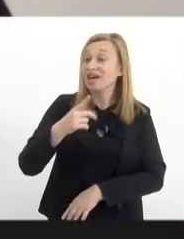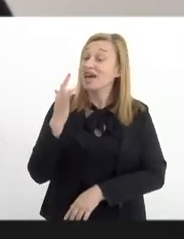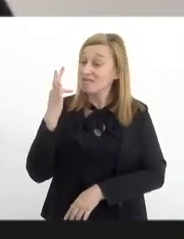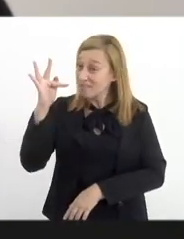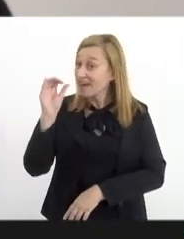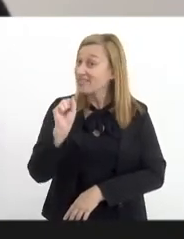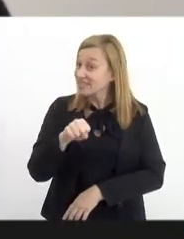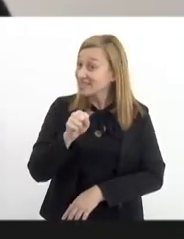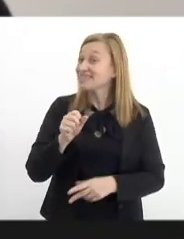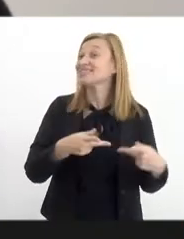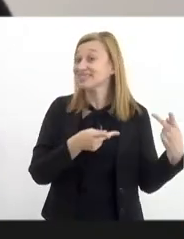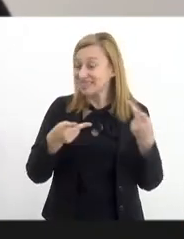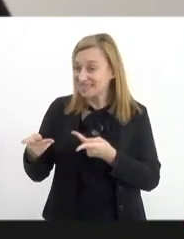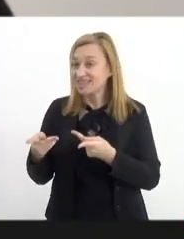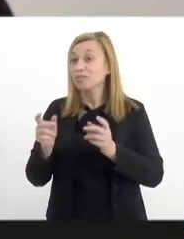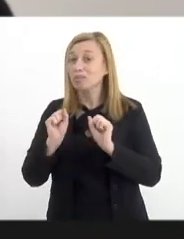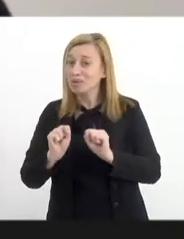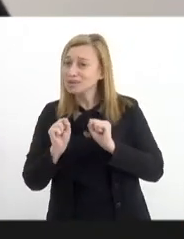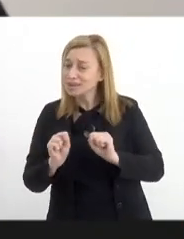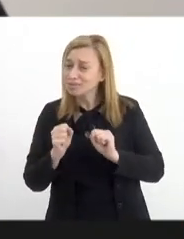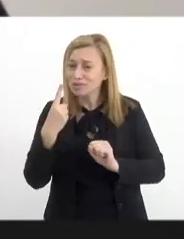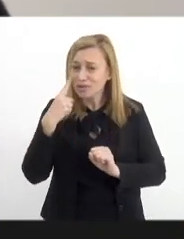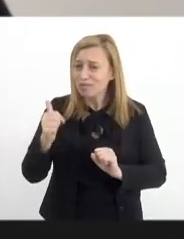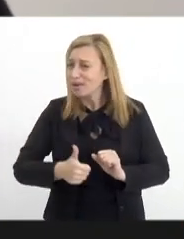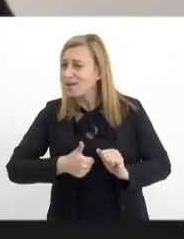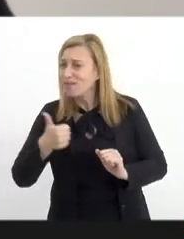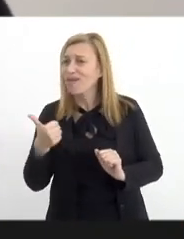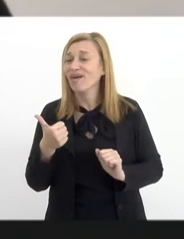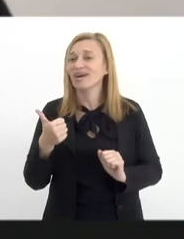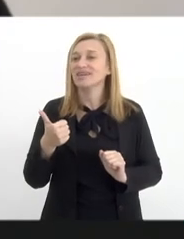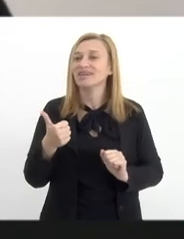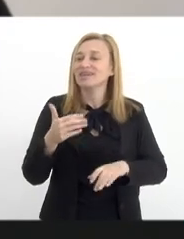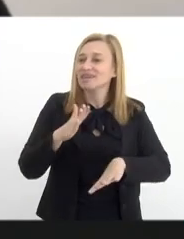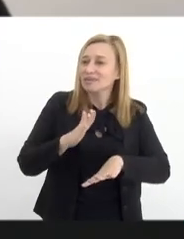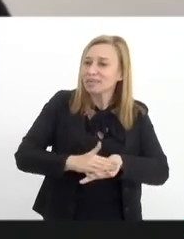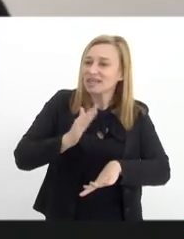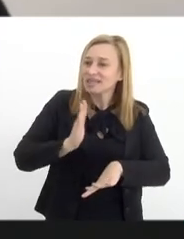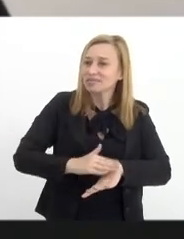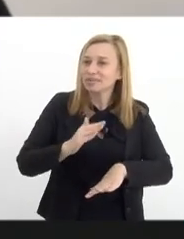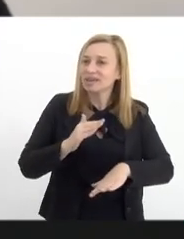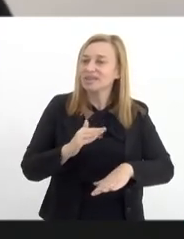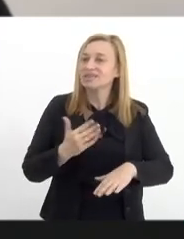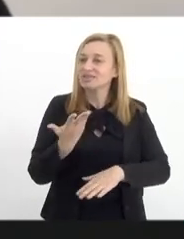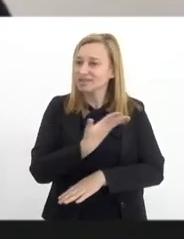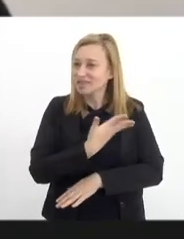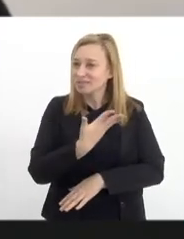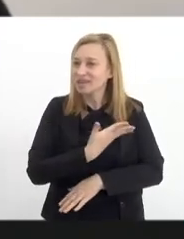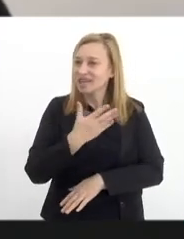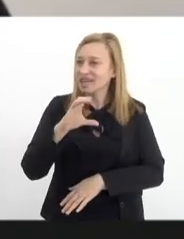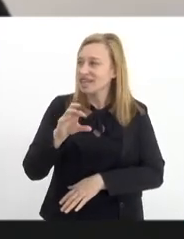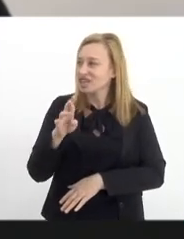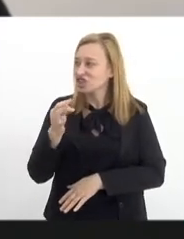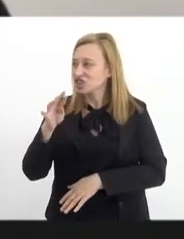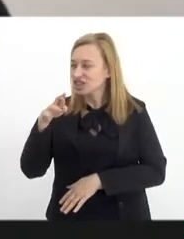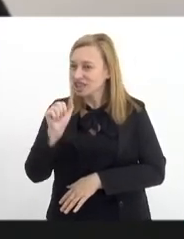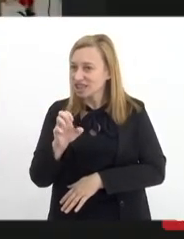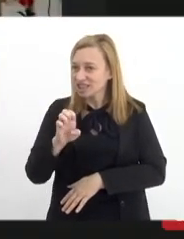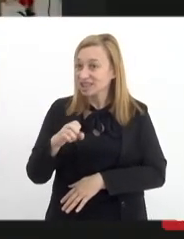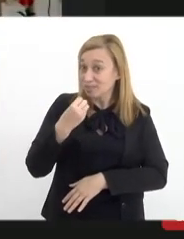sim fazendo uma visita para que possamos potencializar cada vez mais a nossa amiga Cristiane, tá bom?